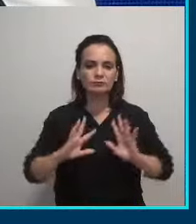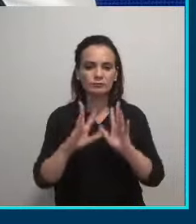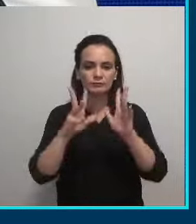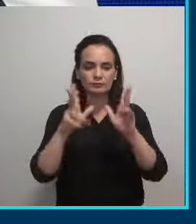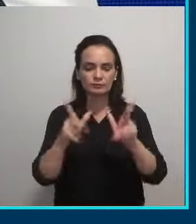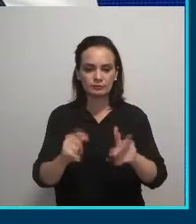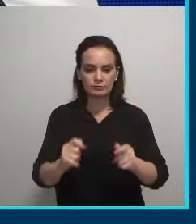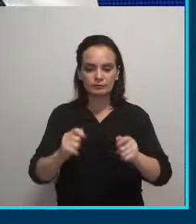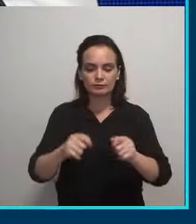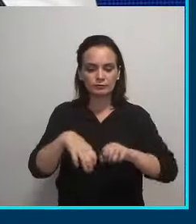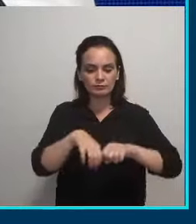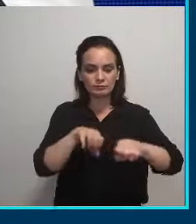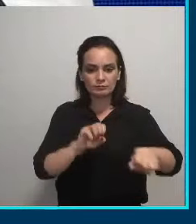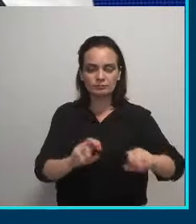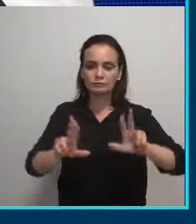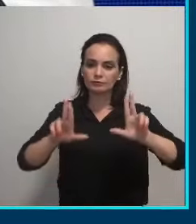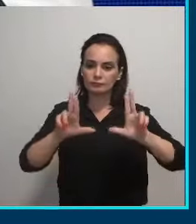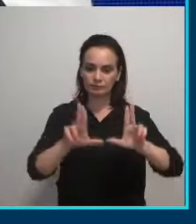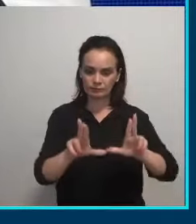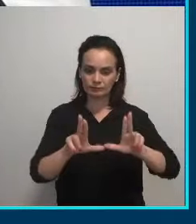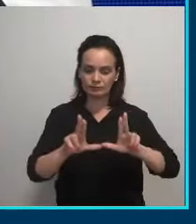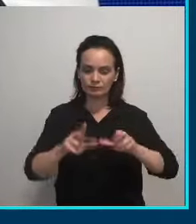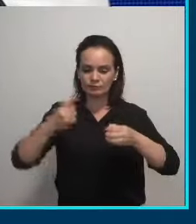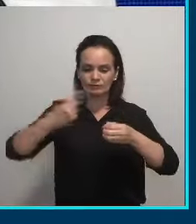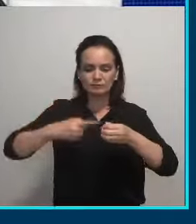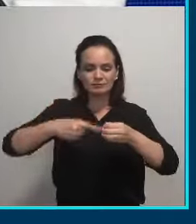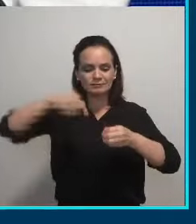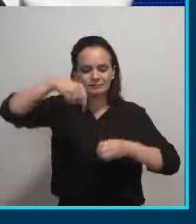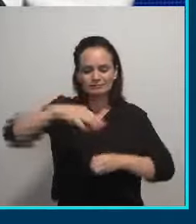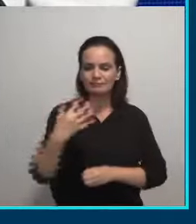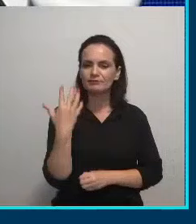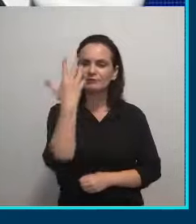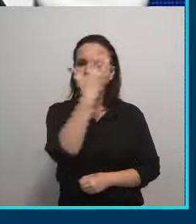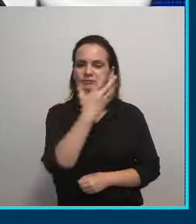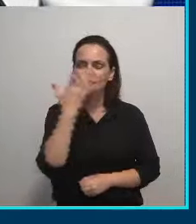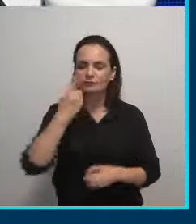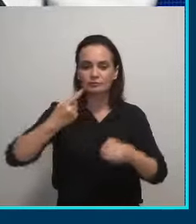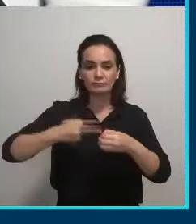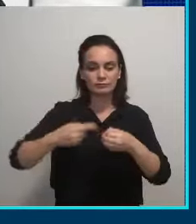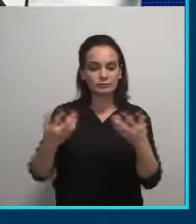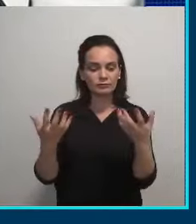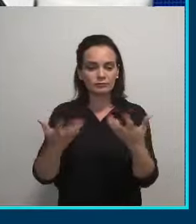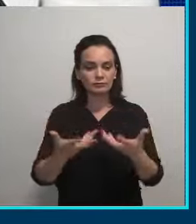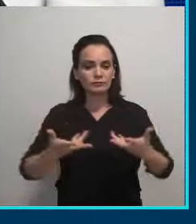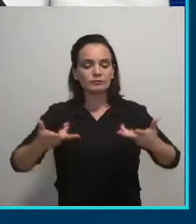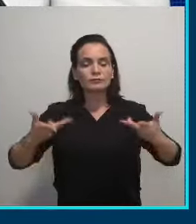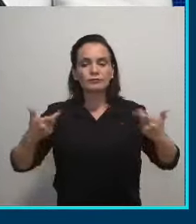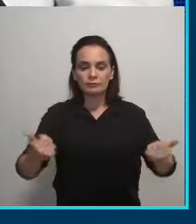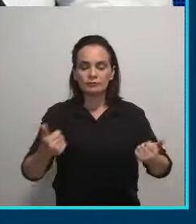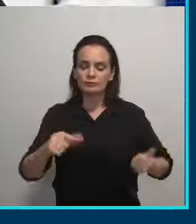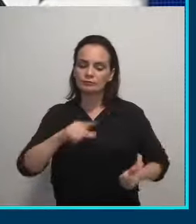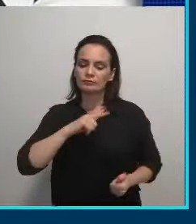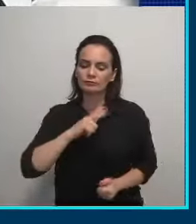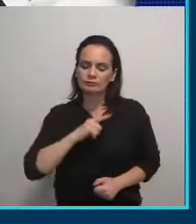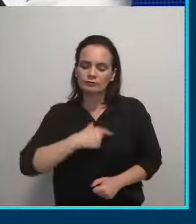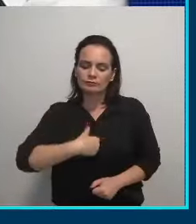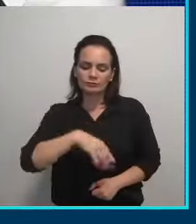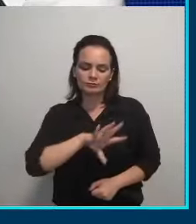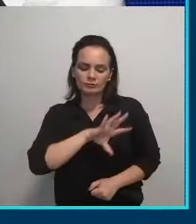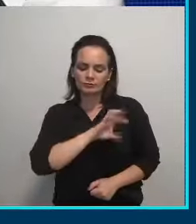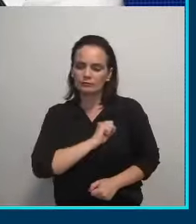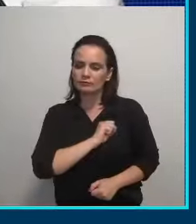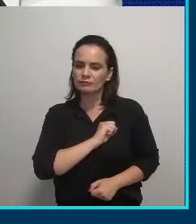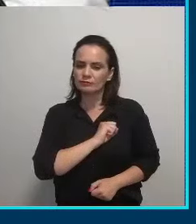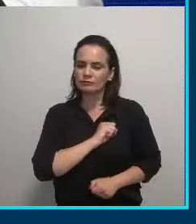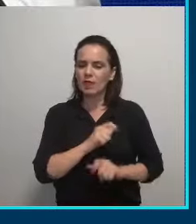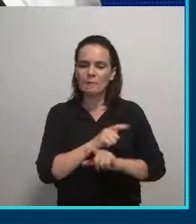eles formados na UEL, essa cidade apaixonante, essa cidade maravilhosa, que eu tenho o amor no meu peito maior do que